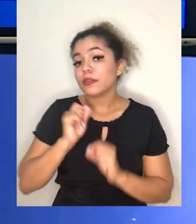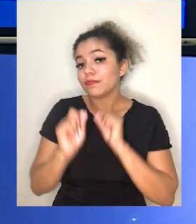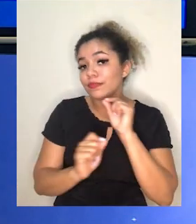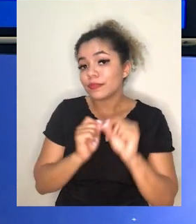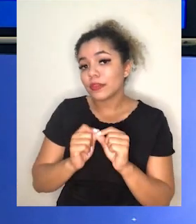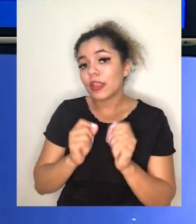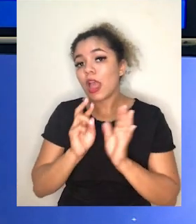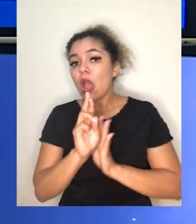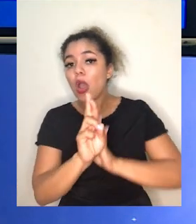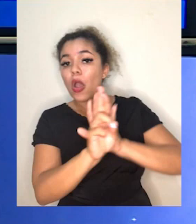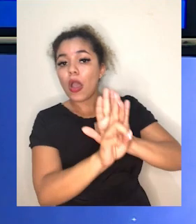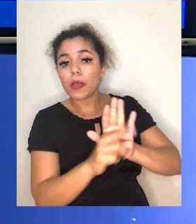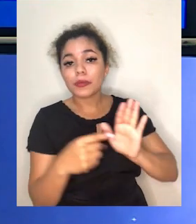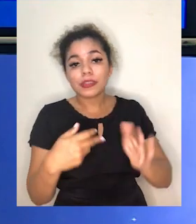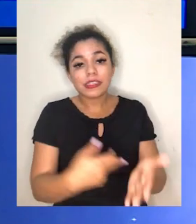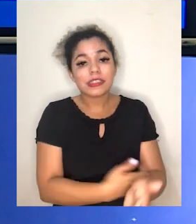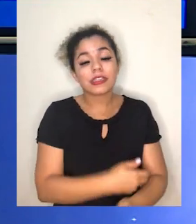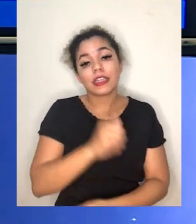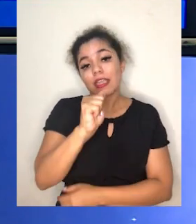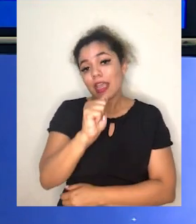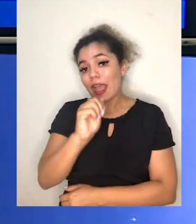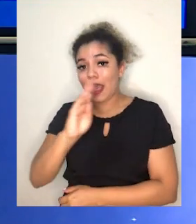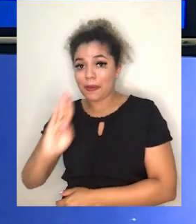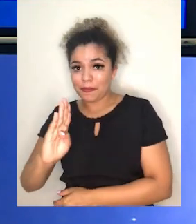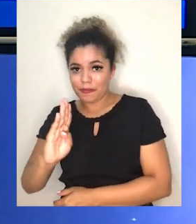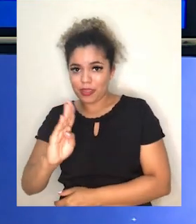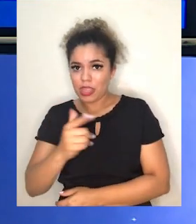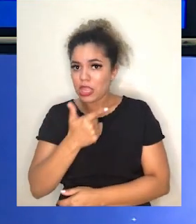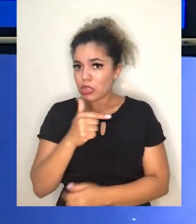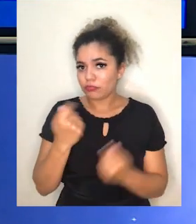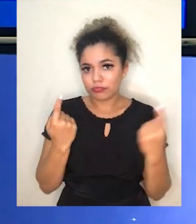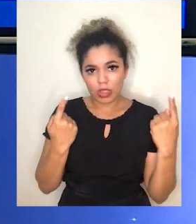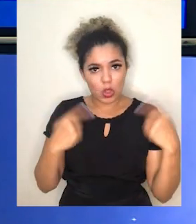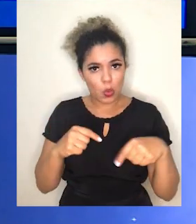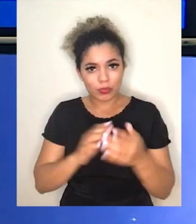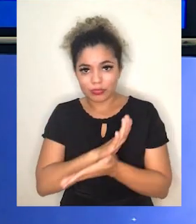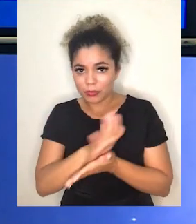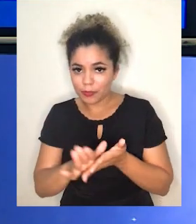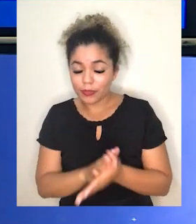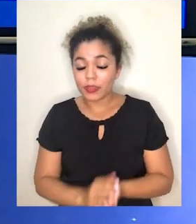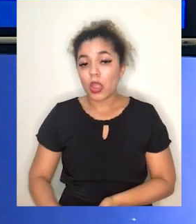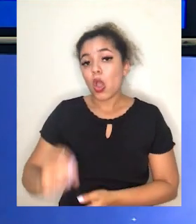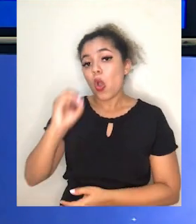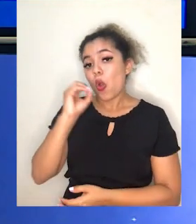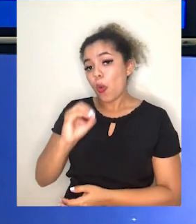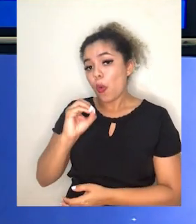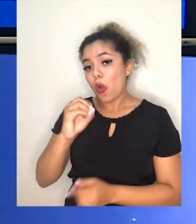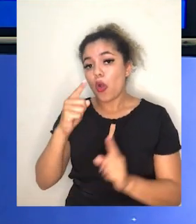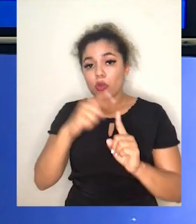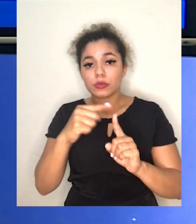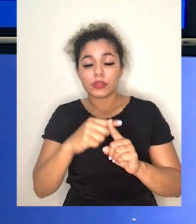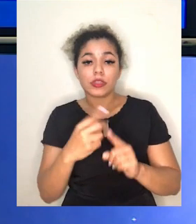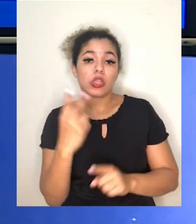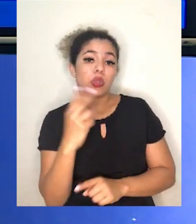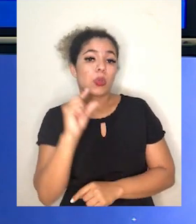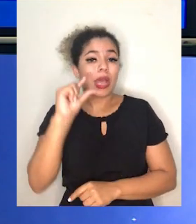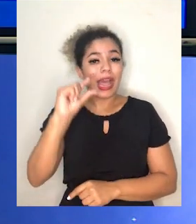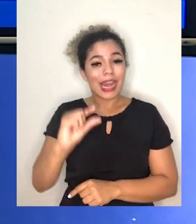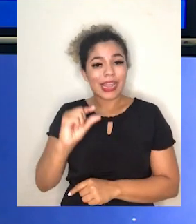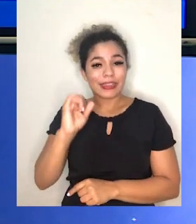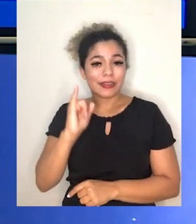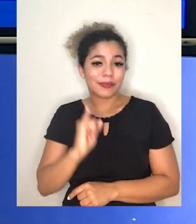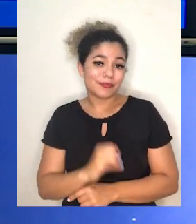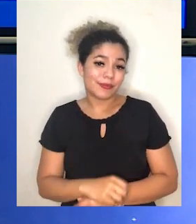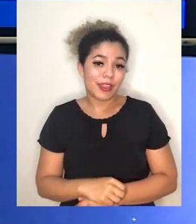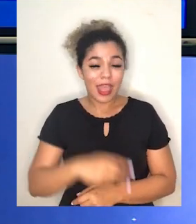uma representação do sangue tipo AB, que não tem anticorpos. E o sangue tipo O é representado por duas letras minúsculas,